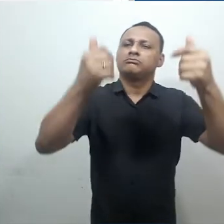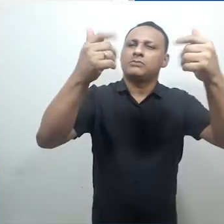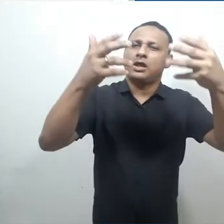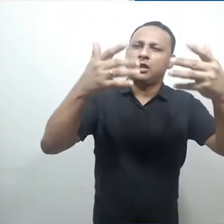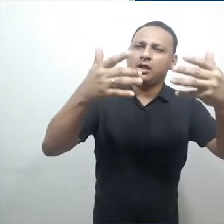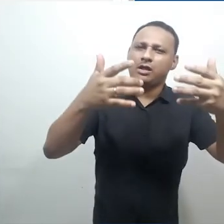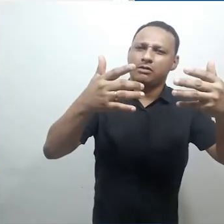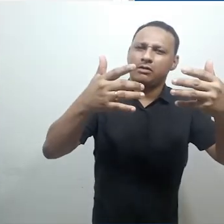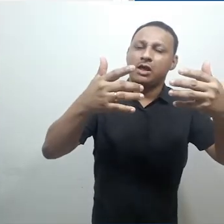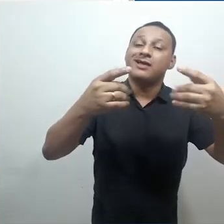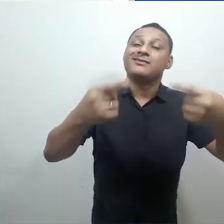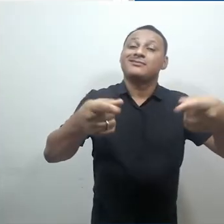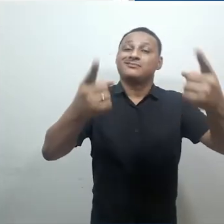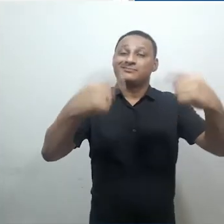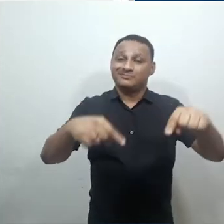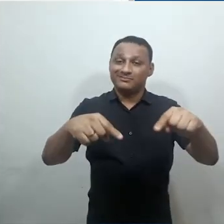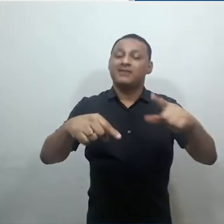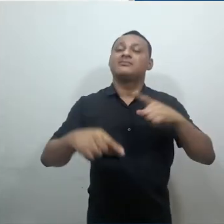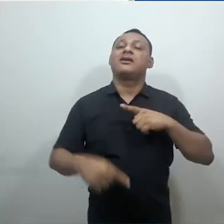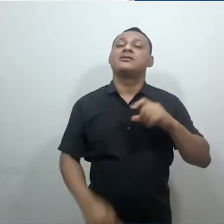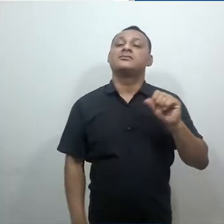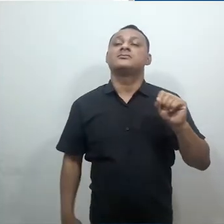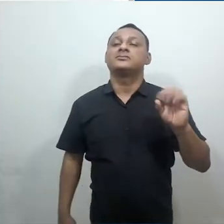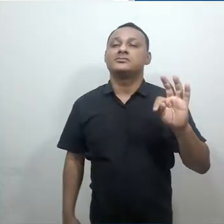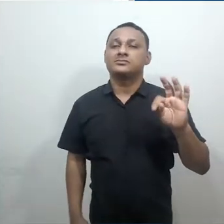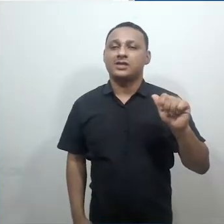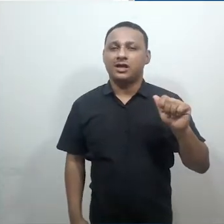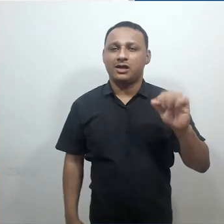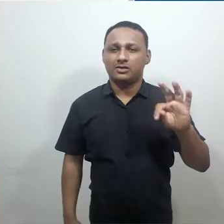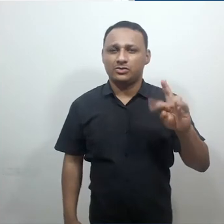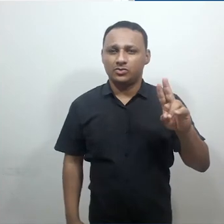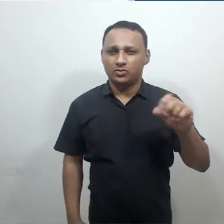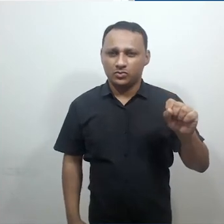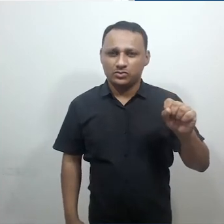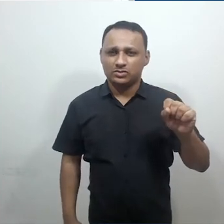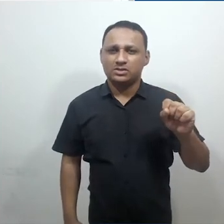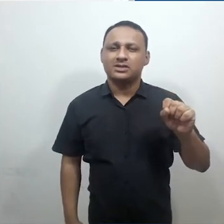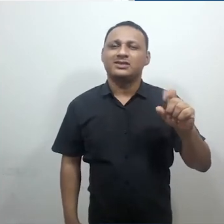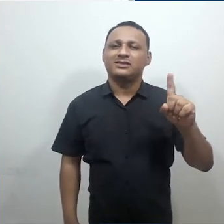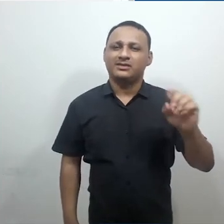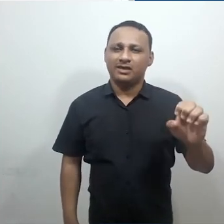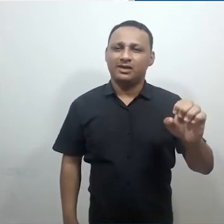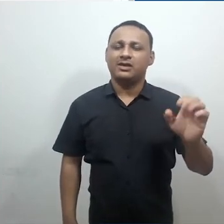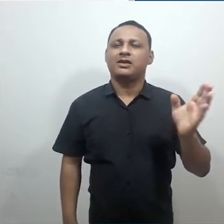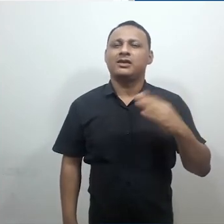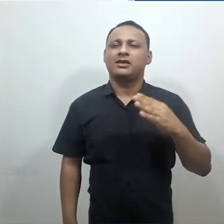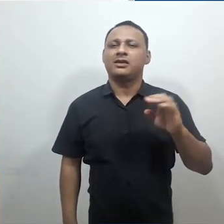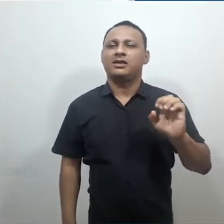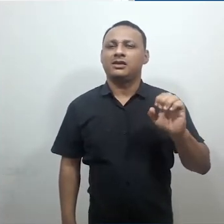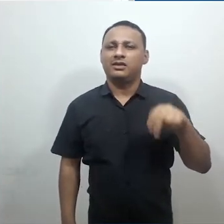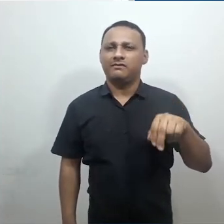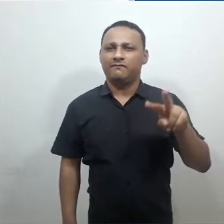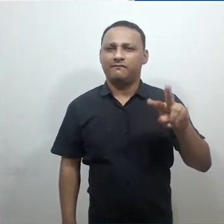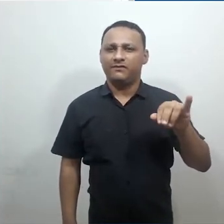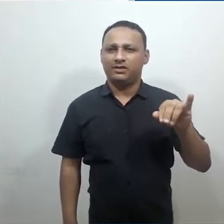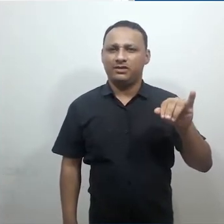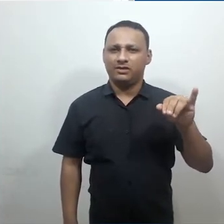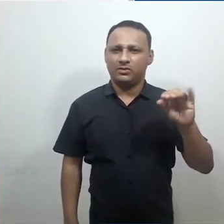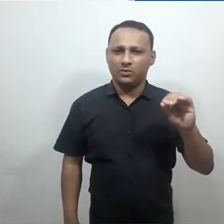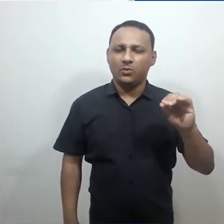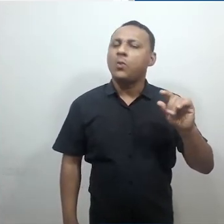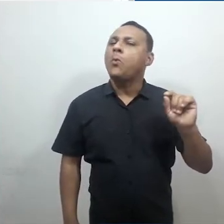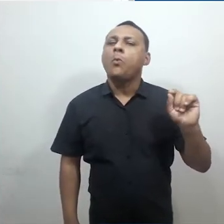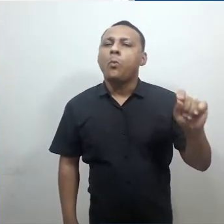temos uma página de status de envio. Aqui podemos visualizar qual é a situação atual do